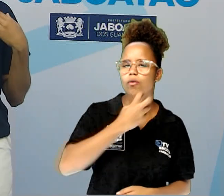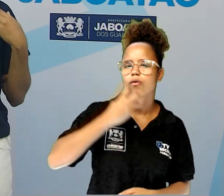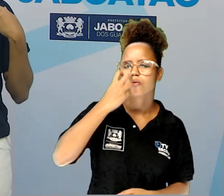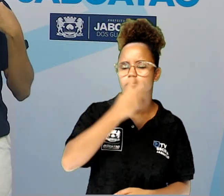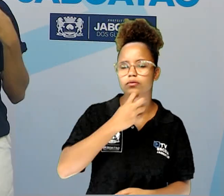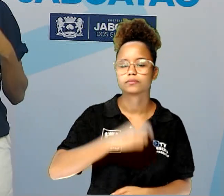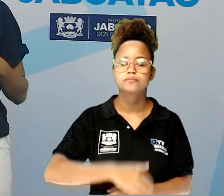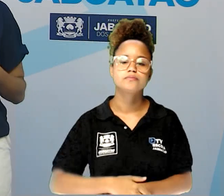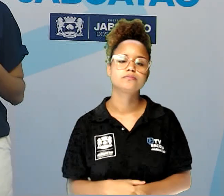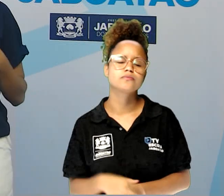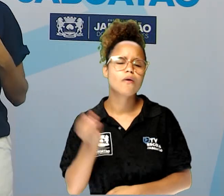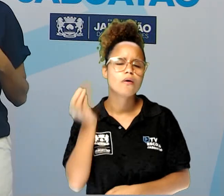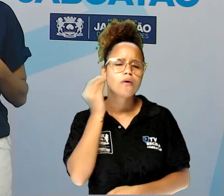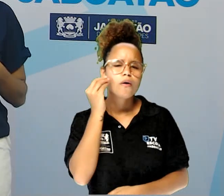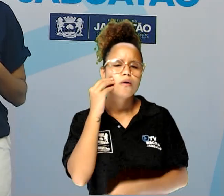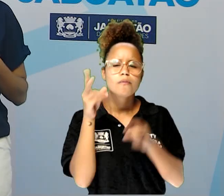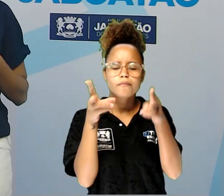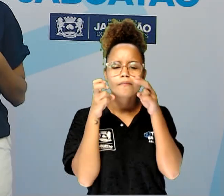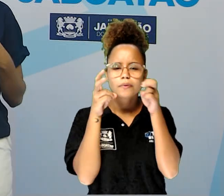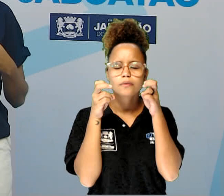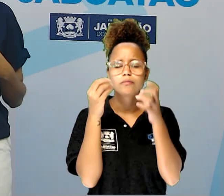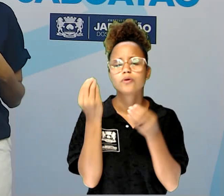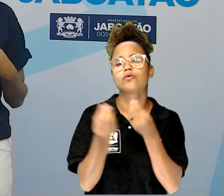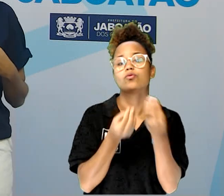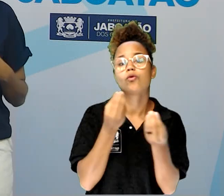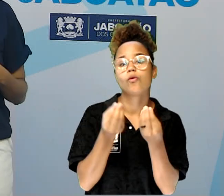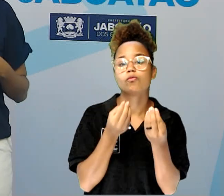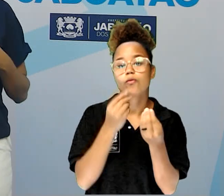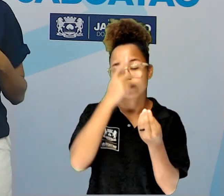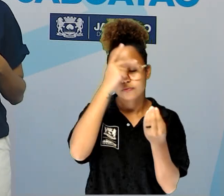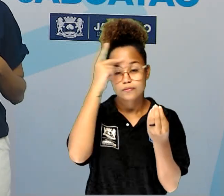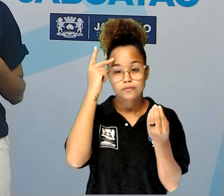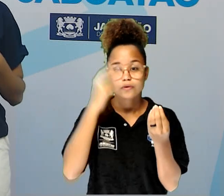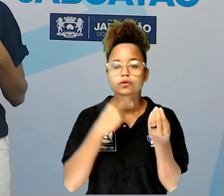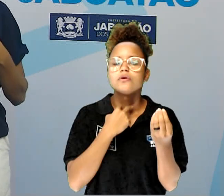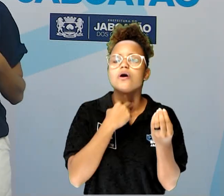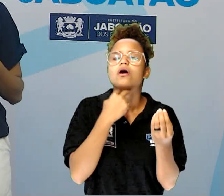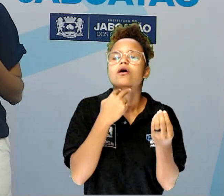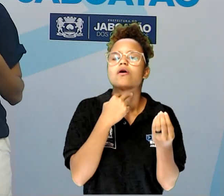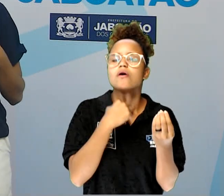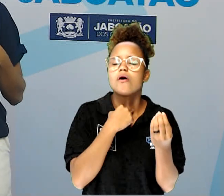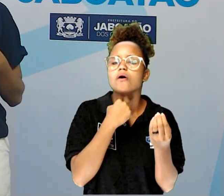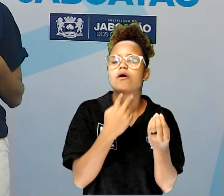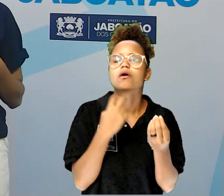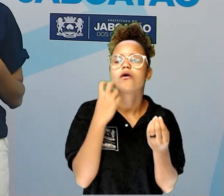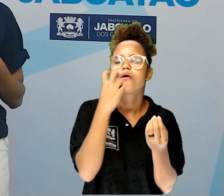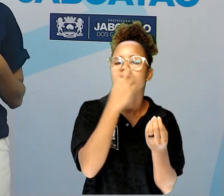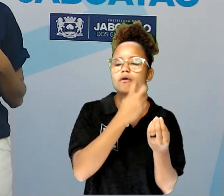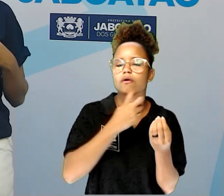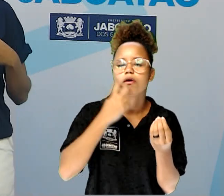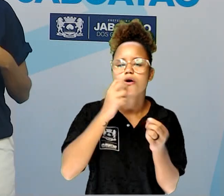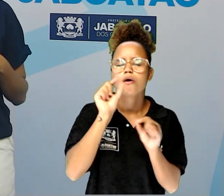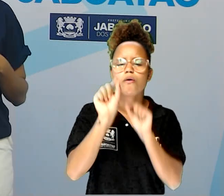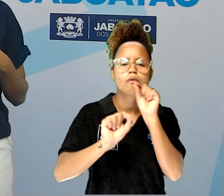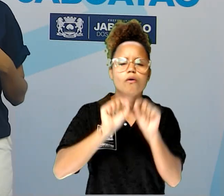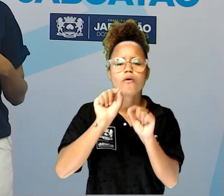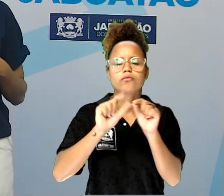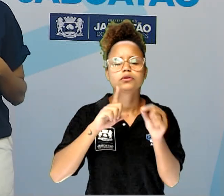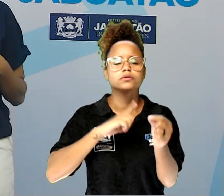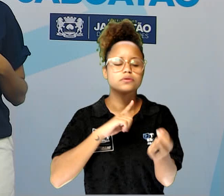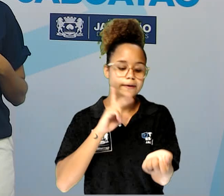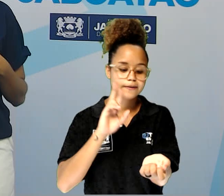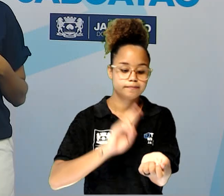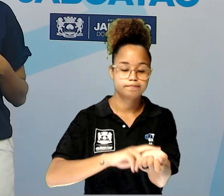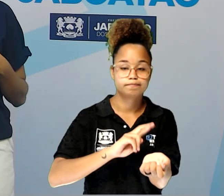partir da forma como você fala, qual é o ritmo que você usa para poder